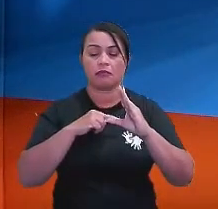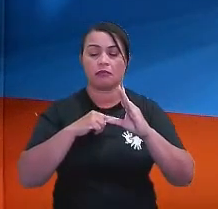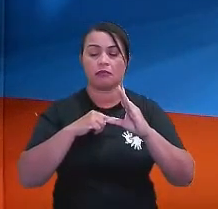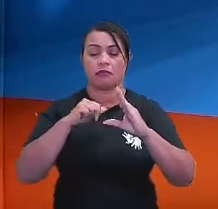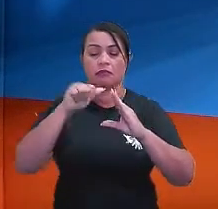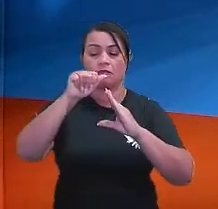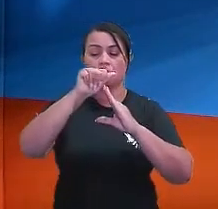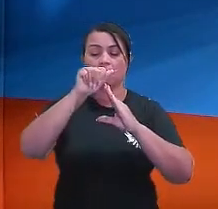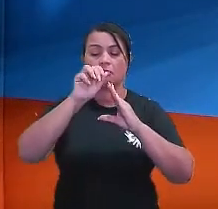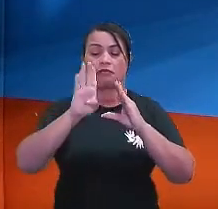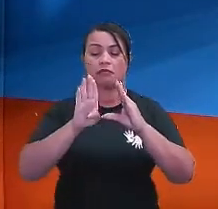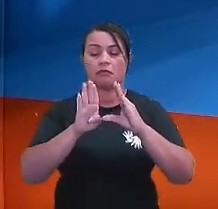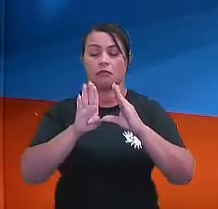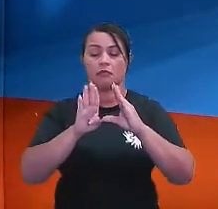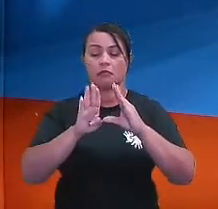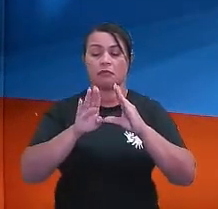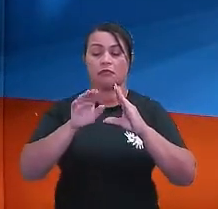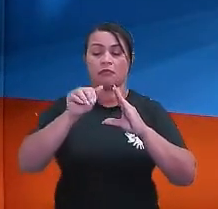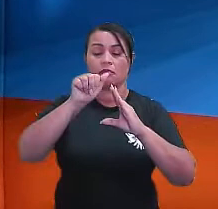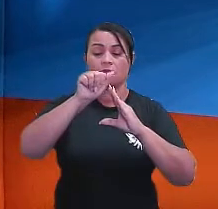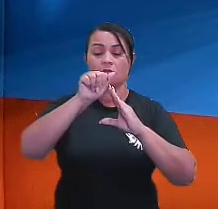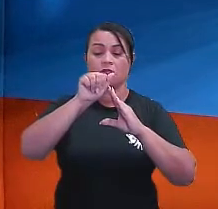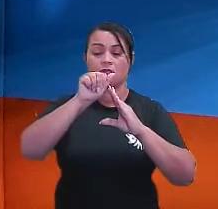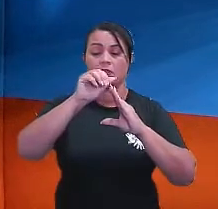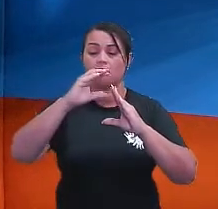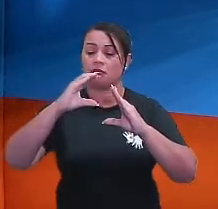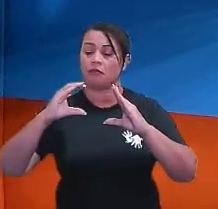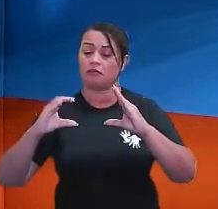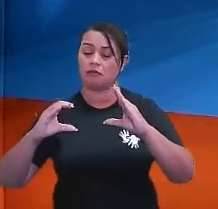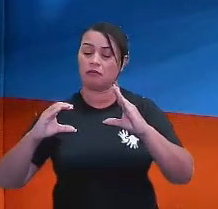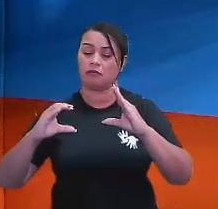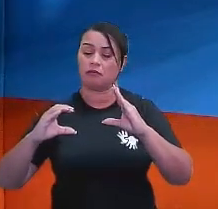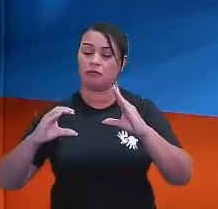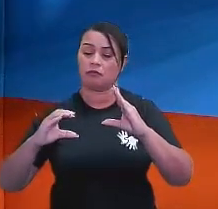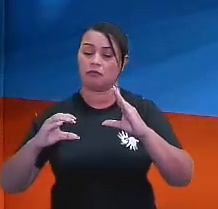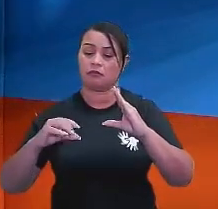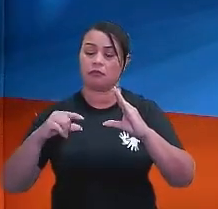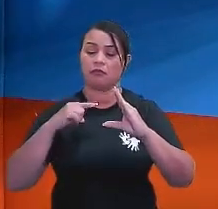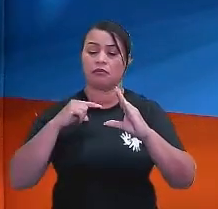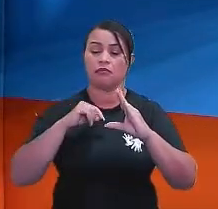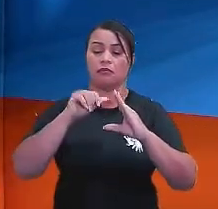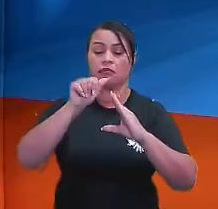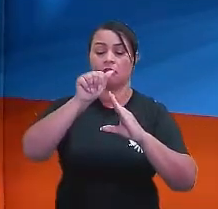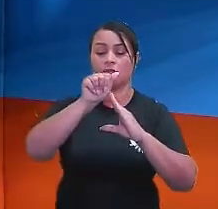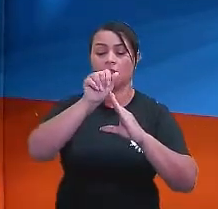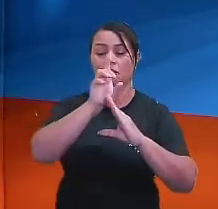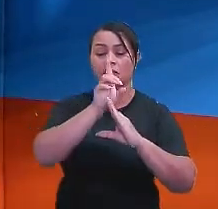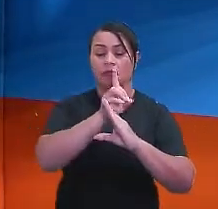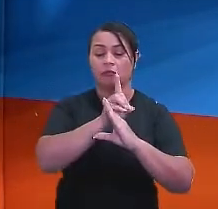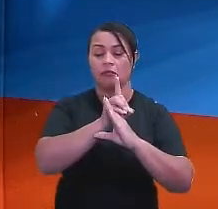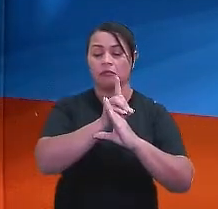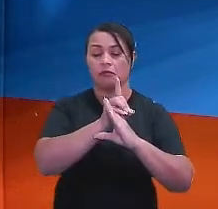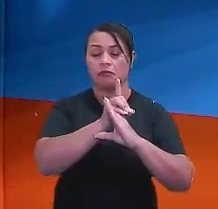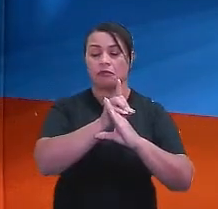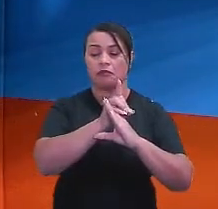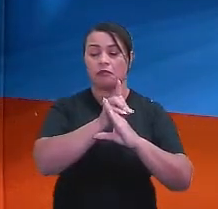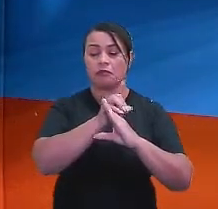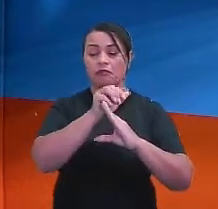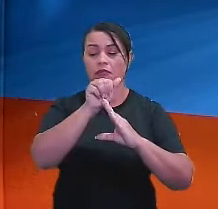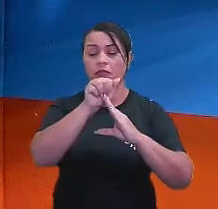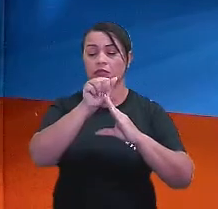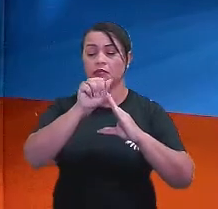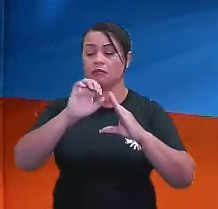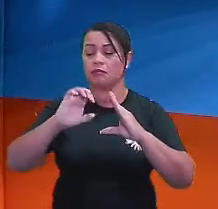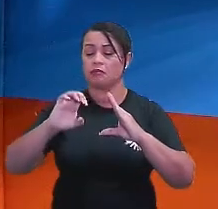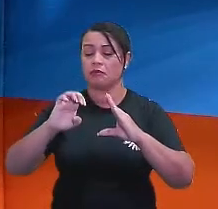AB e do lado AC. E eu tenho aqui AD e aqui AE. Então, o que é que a gente vai fazer? O